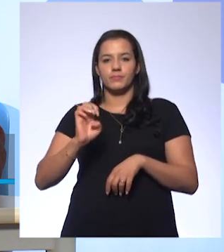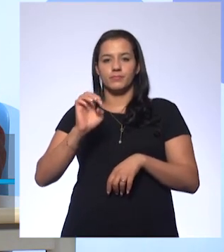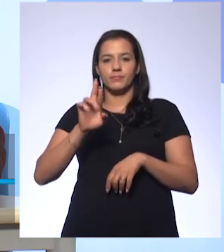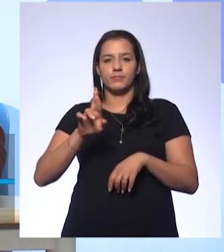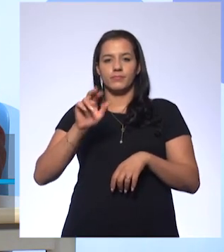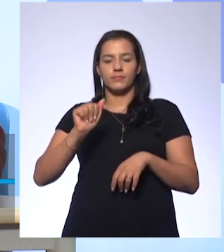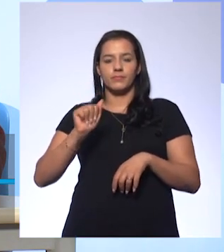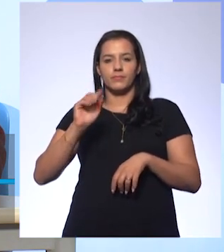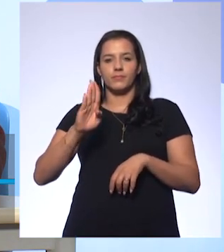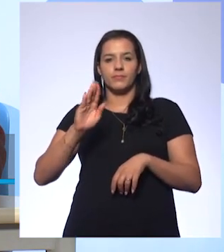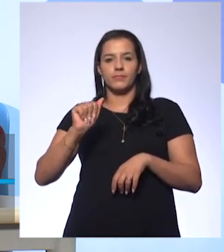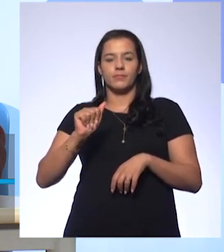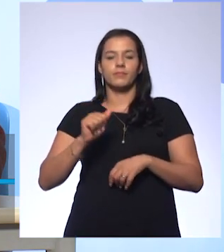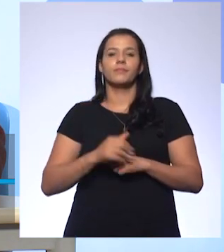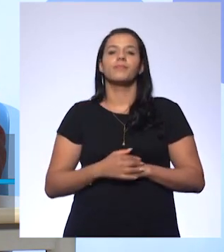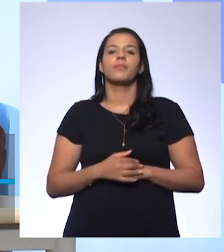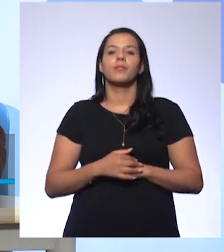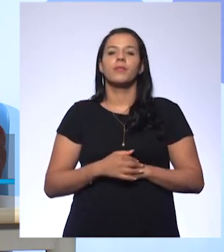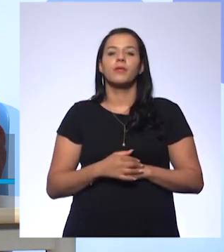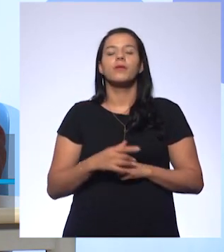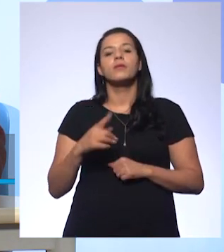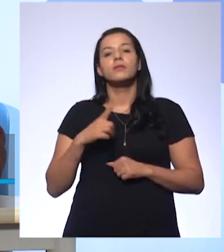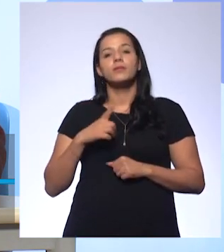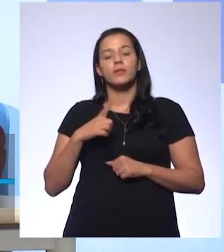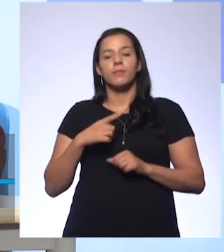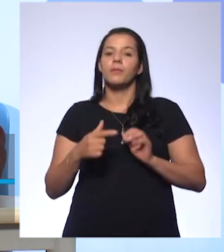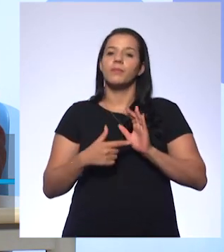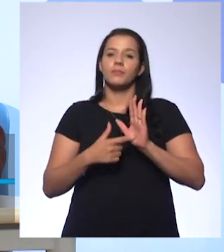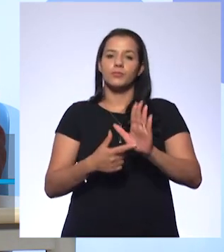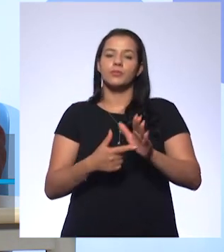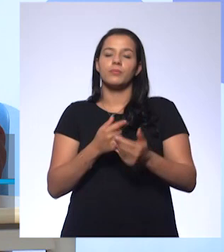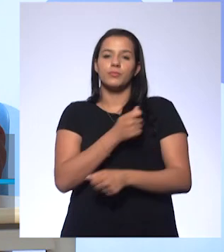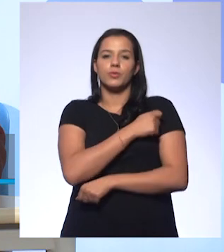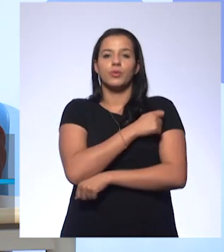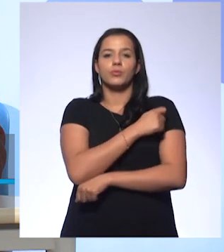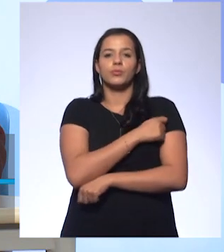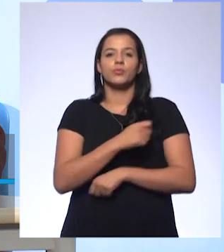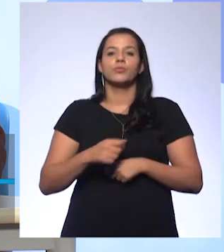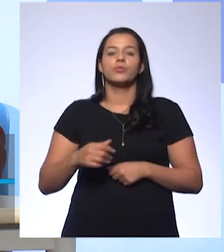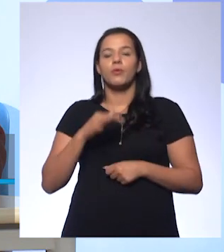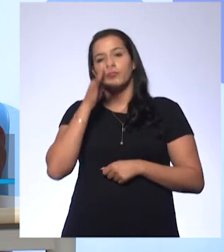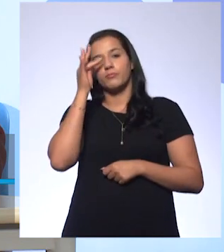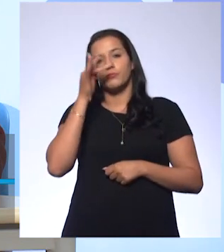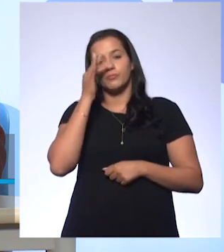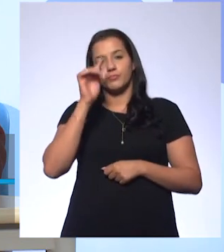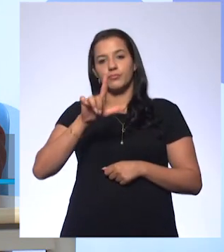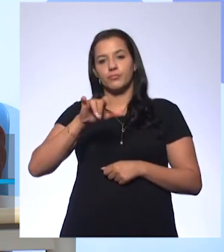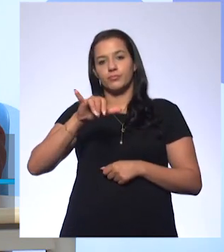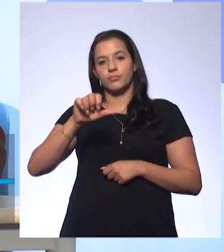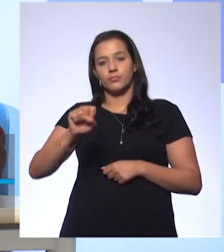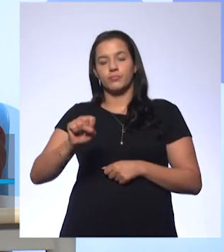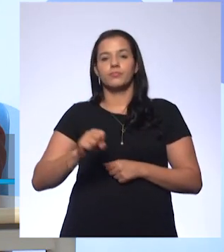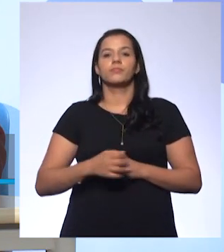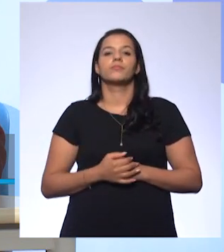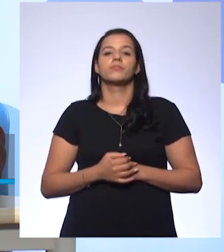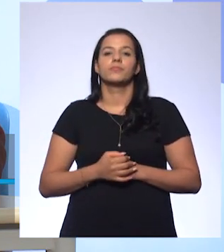A professora Silvana diz que a flor de hibisco também serve como indicador. O caldo do feijão é citado pelo professor Adriano.